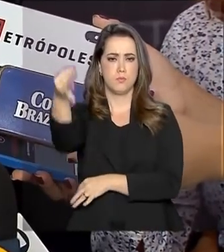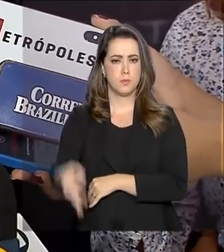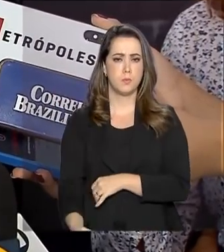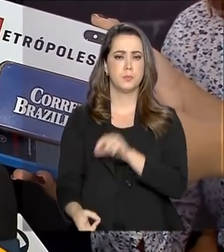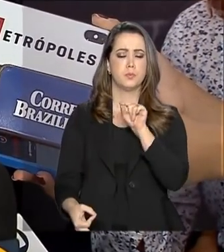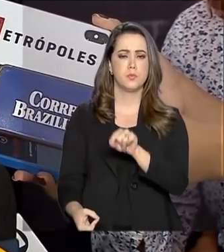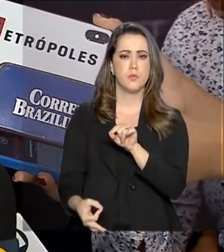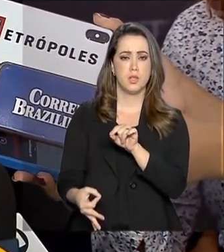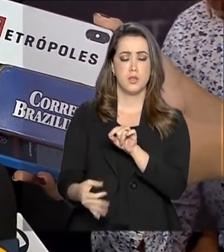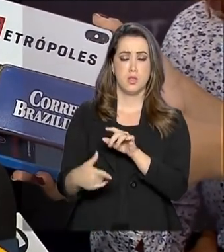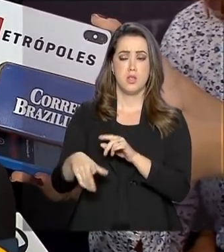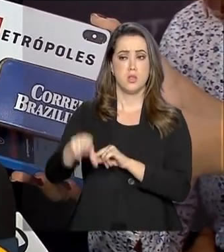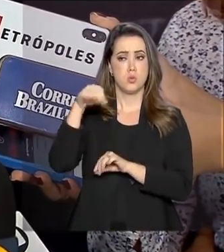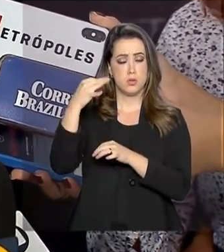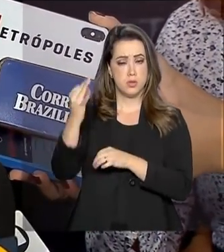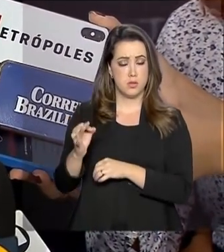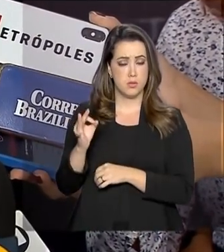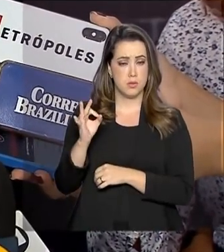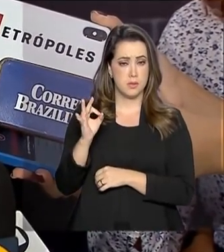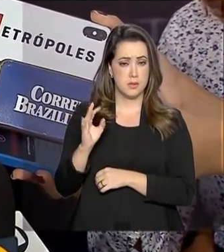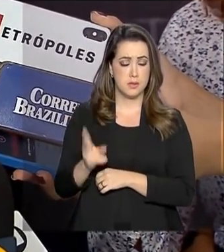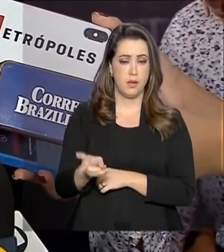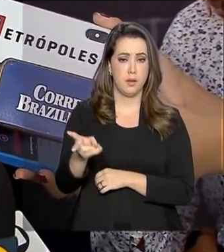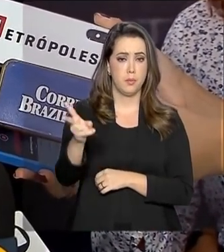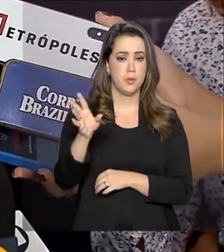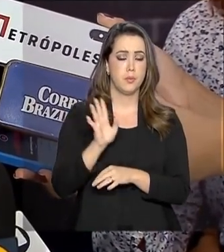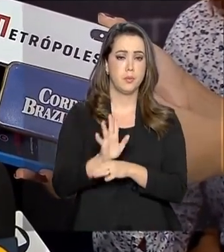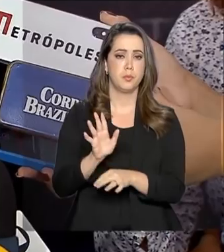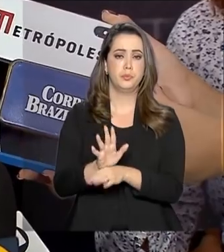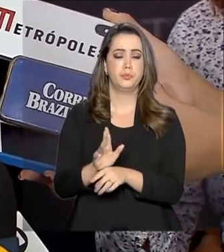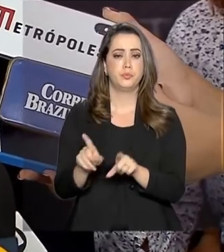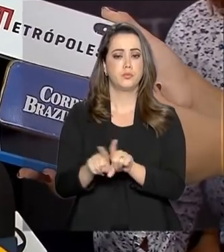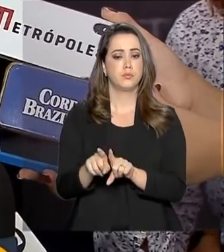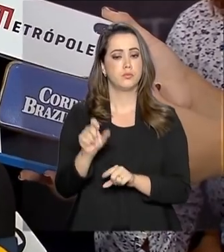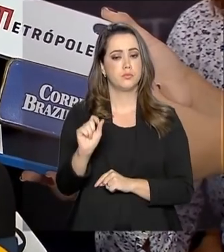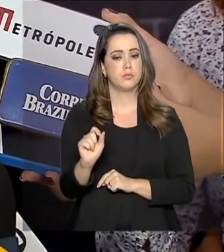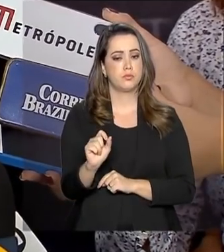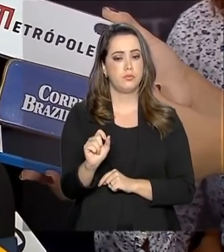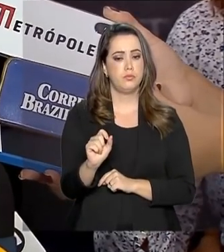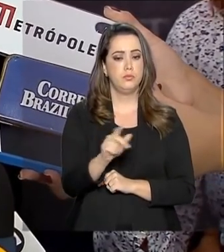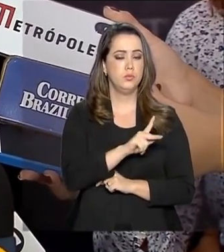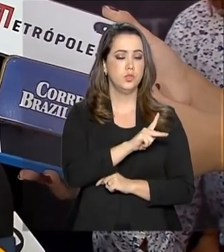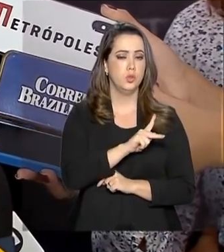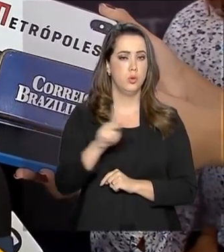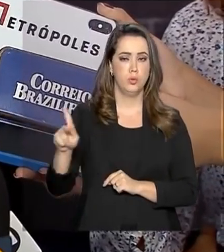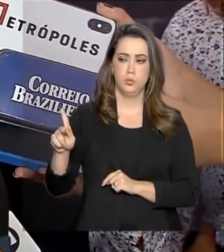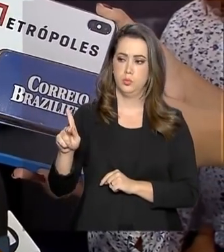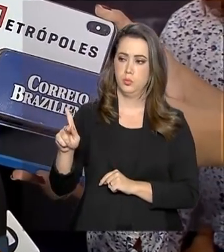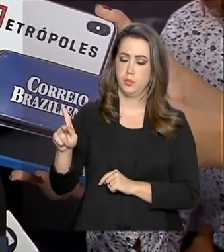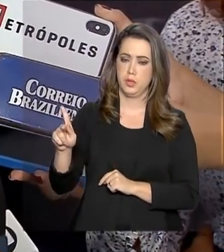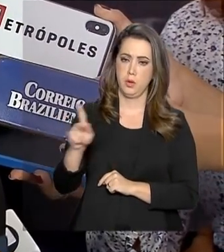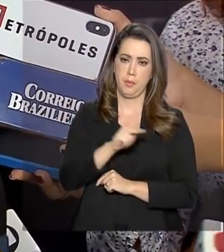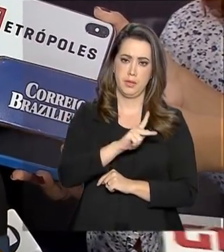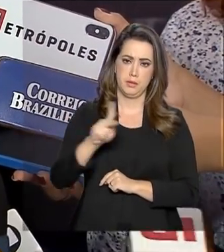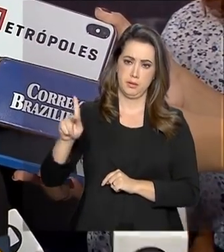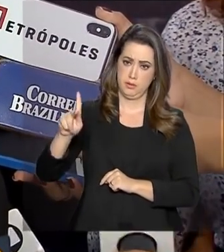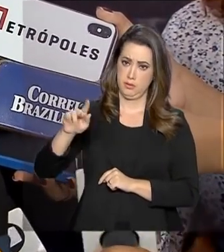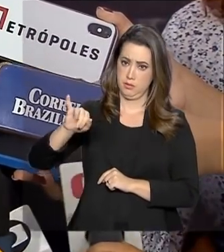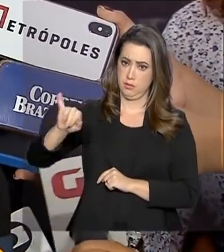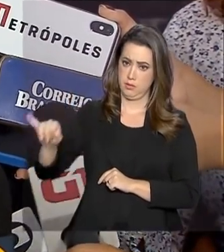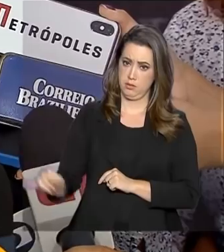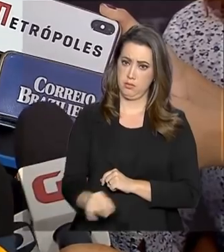tomando a posição correta de apoiar o presidente Guaidó